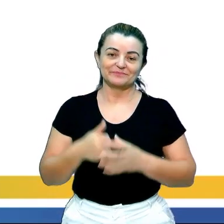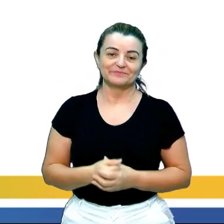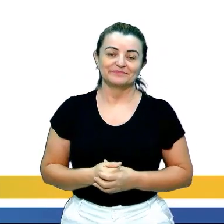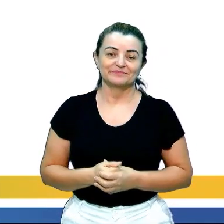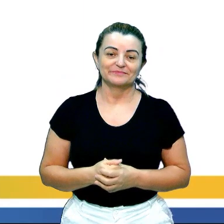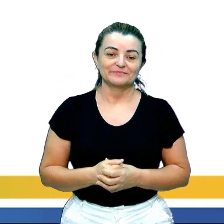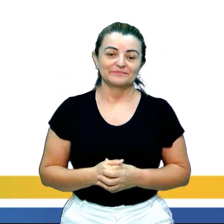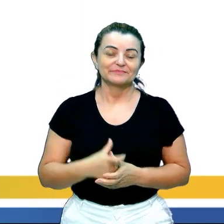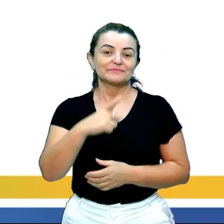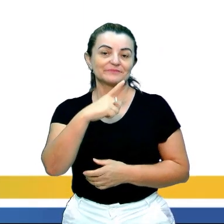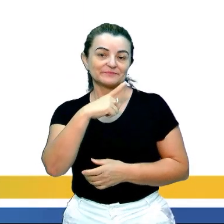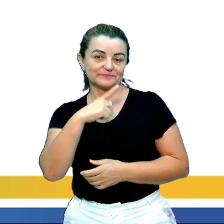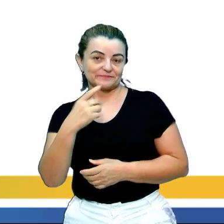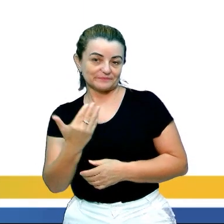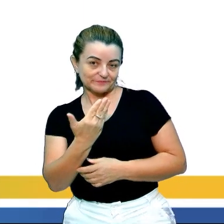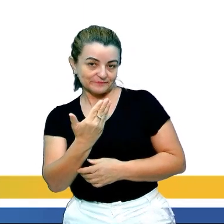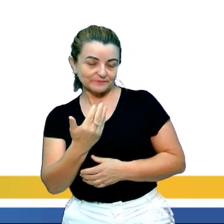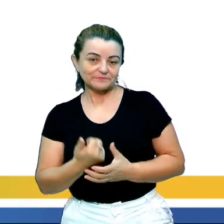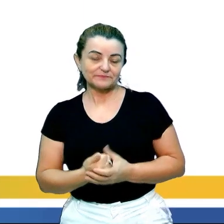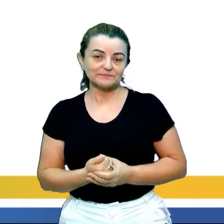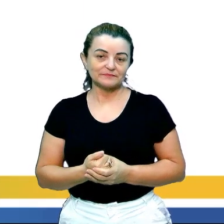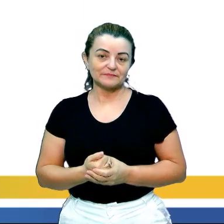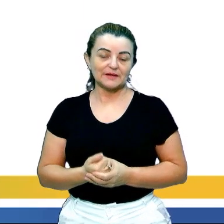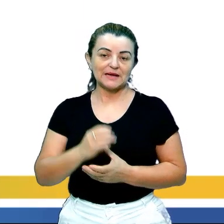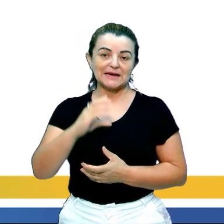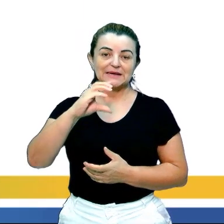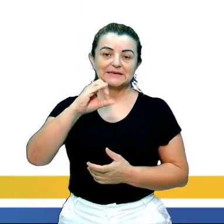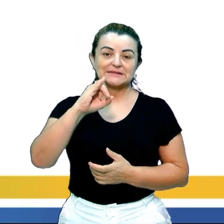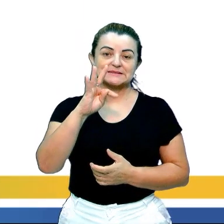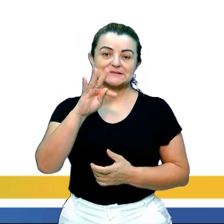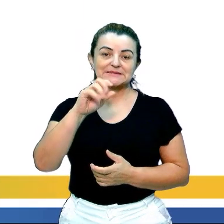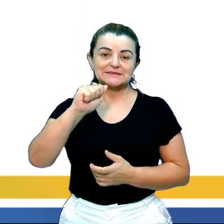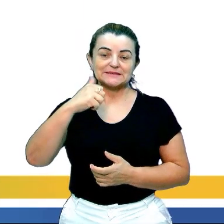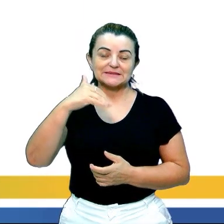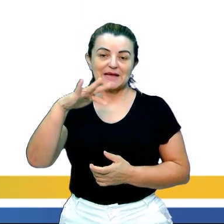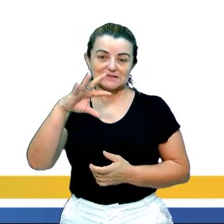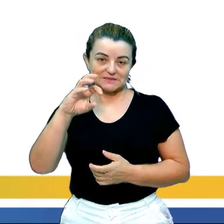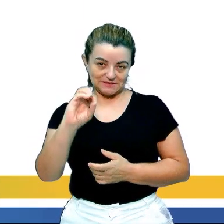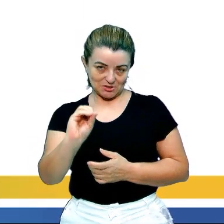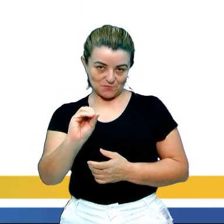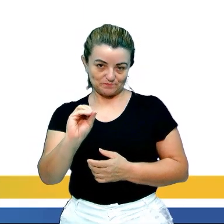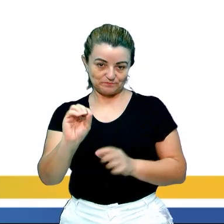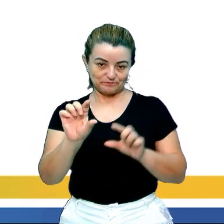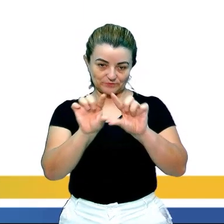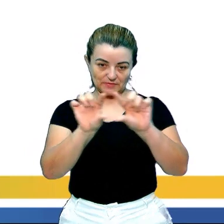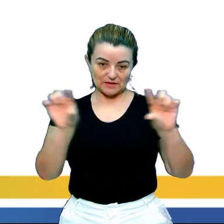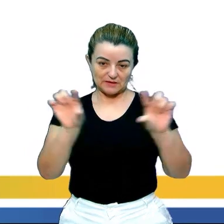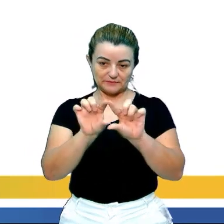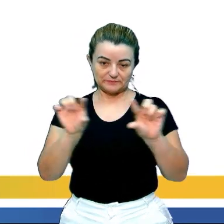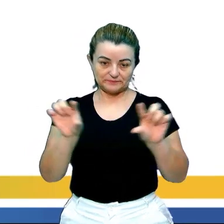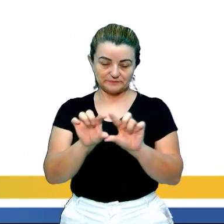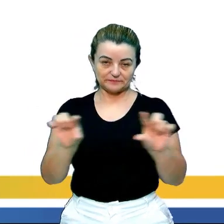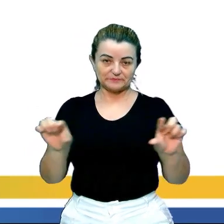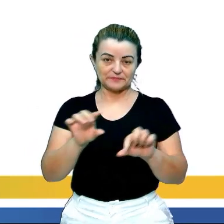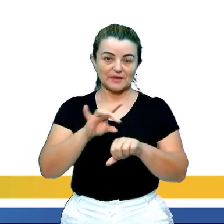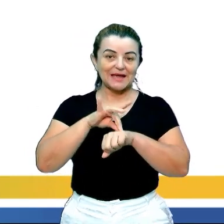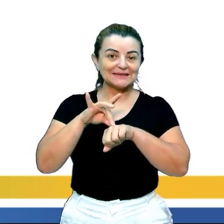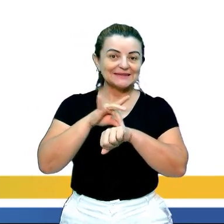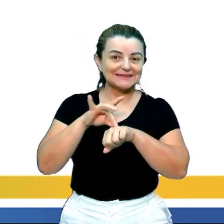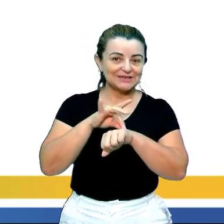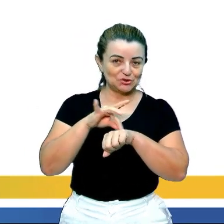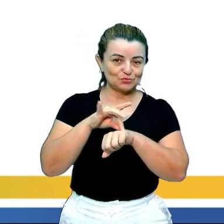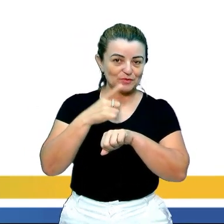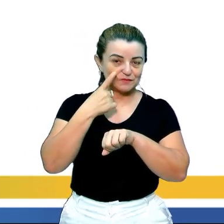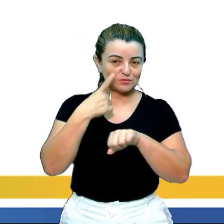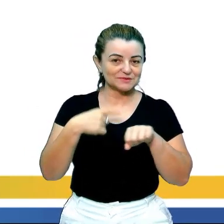E aqui nós temos aqui a citação, né? Eu sempre trago essa citação em negrito para que vocês consigam observar dentro do